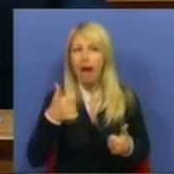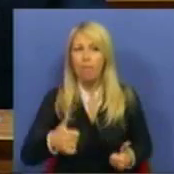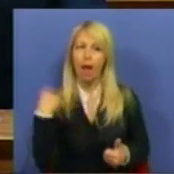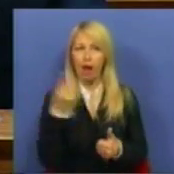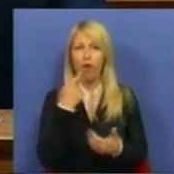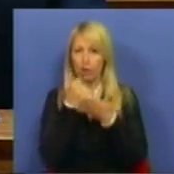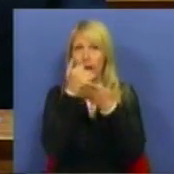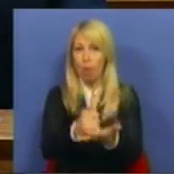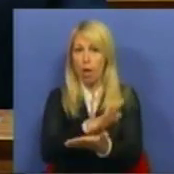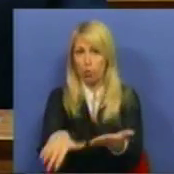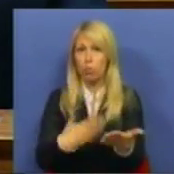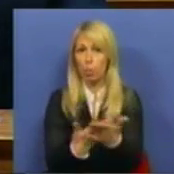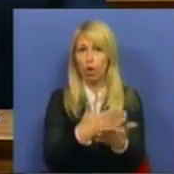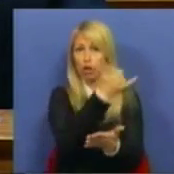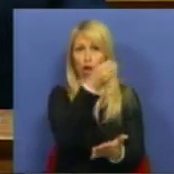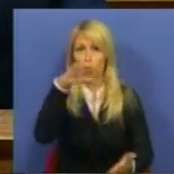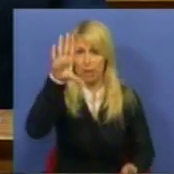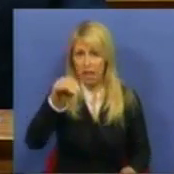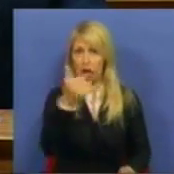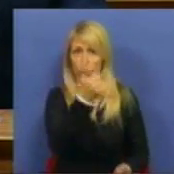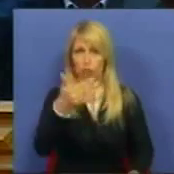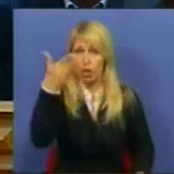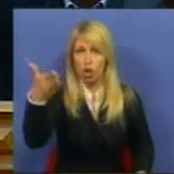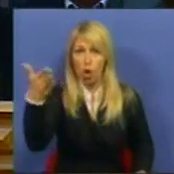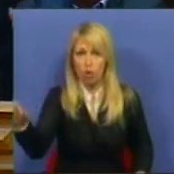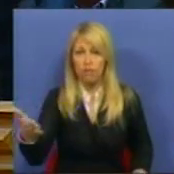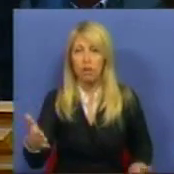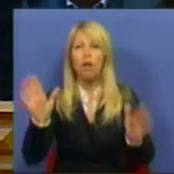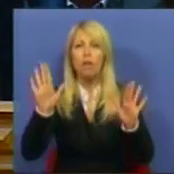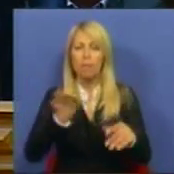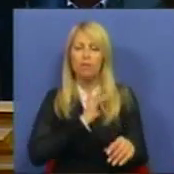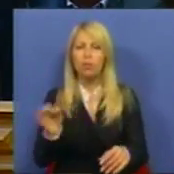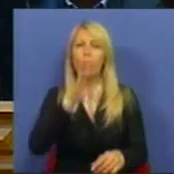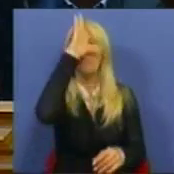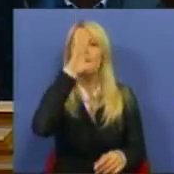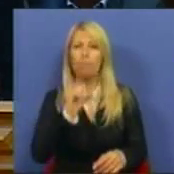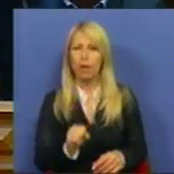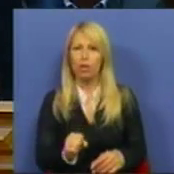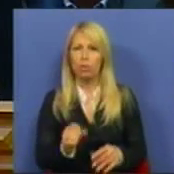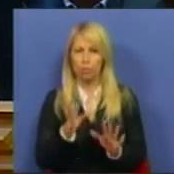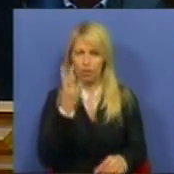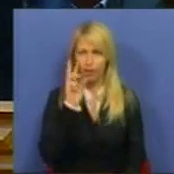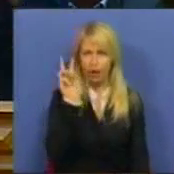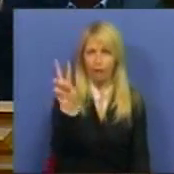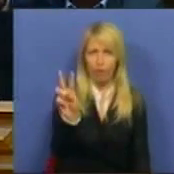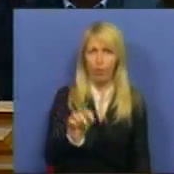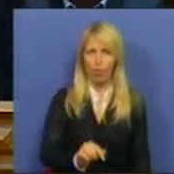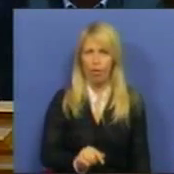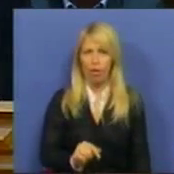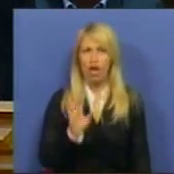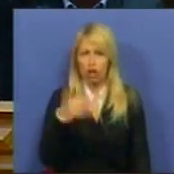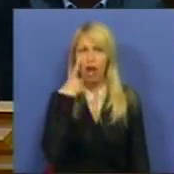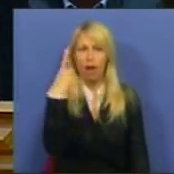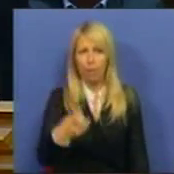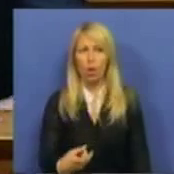para 2010 e para 2011. Mas, Sr. Primeiro-Ministro, já viu que o Sr. Primeiro-Ministro vem